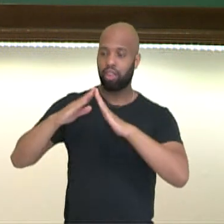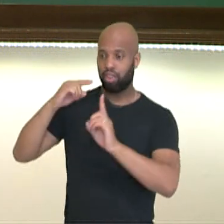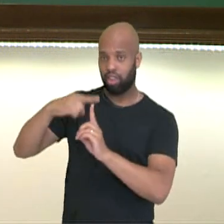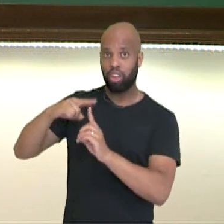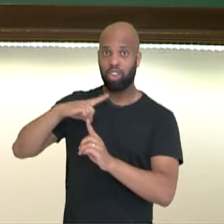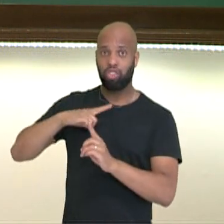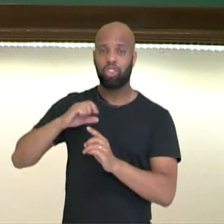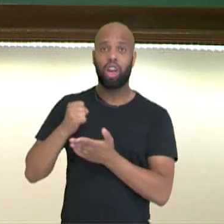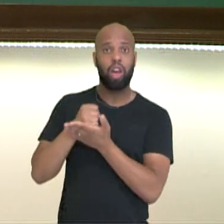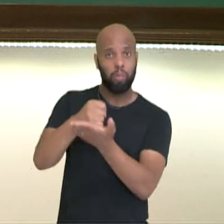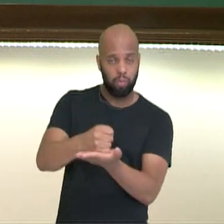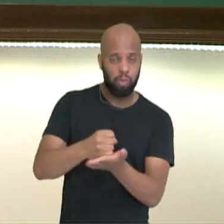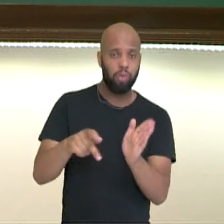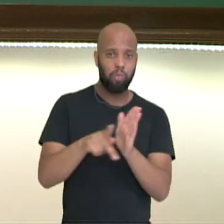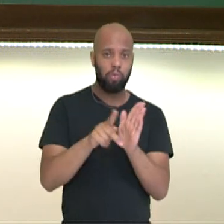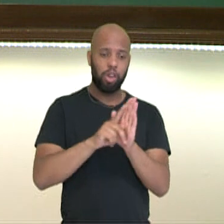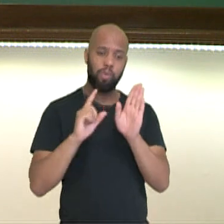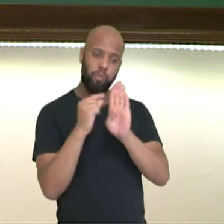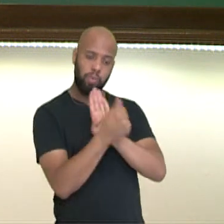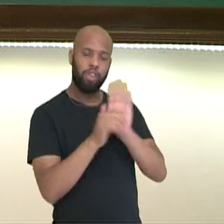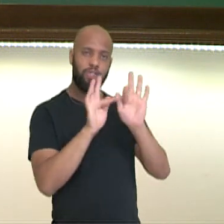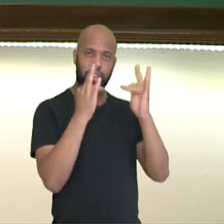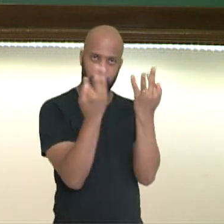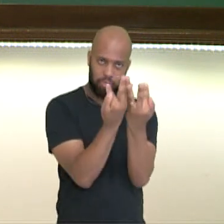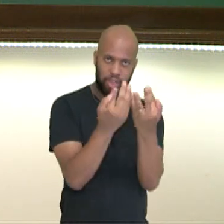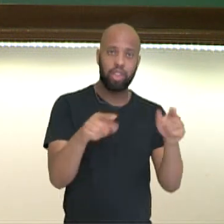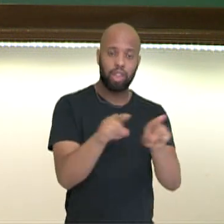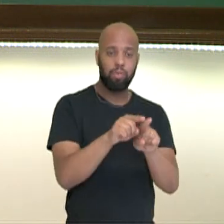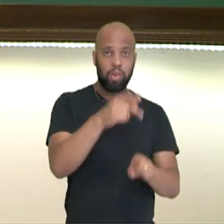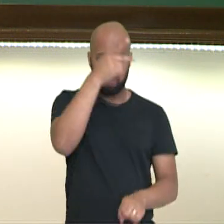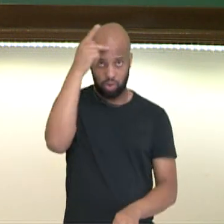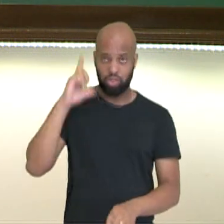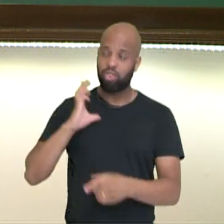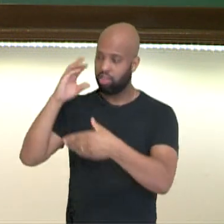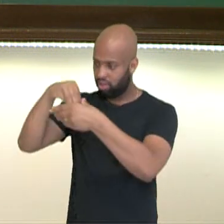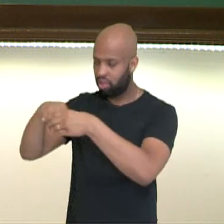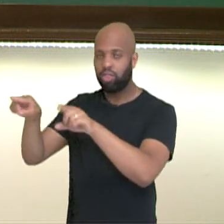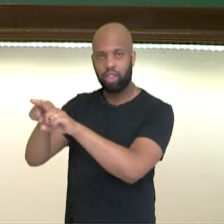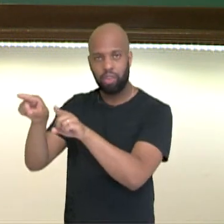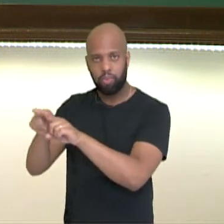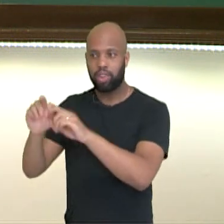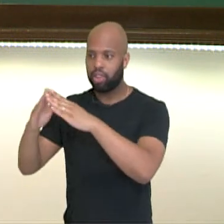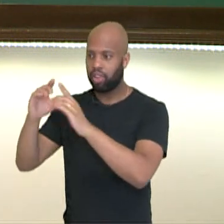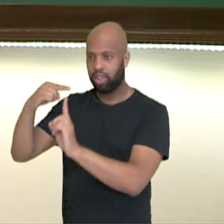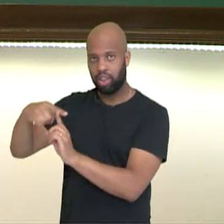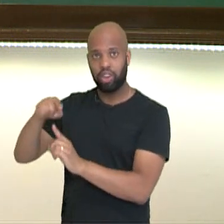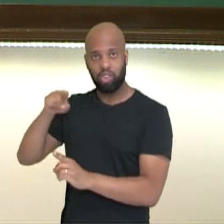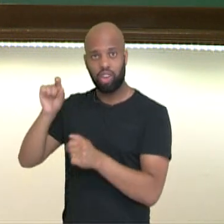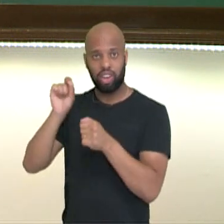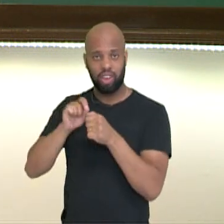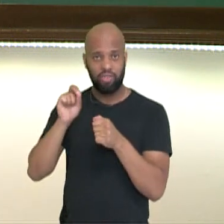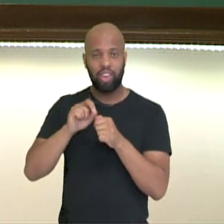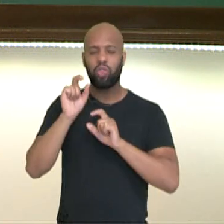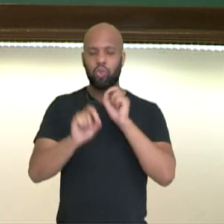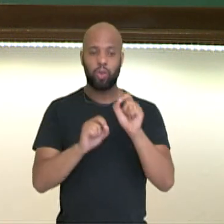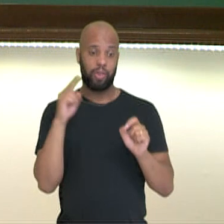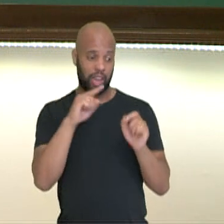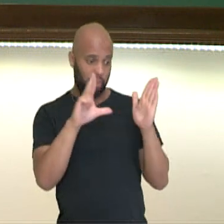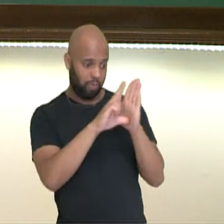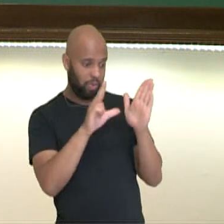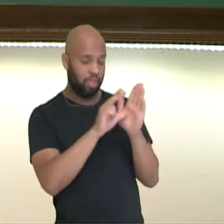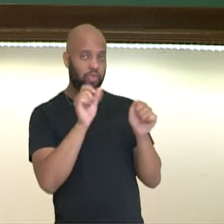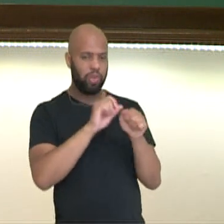burgueses e rainhas e reis, além de pessoas do próprio clero. Enfim, ele fez a Reforma Protestante. Ele foi